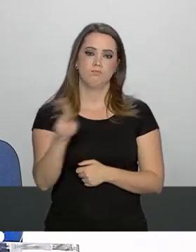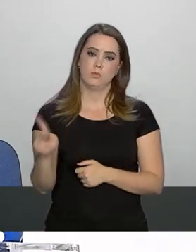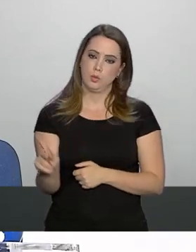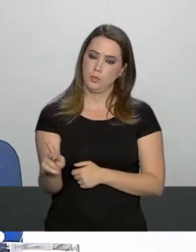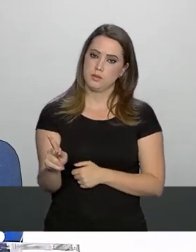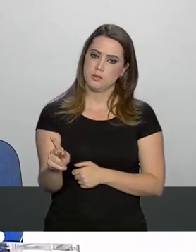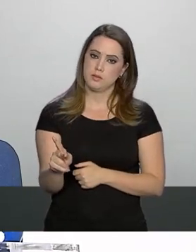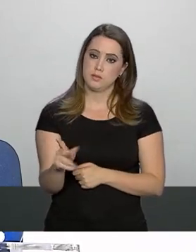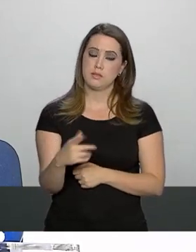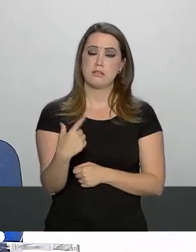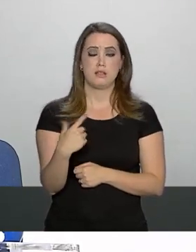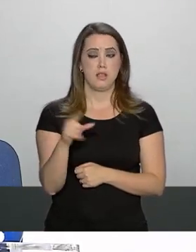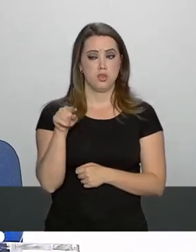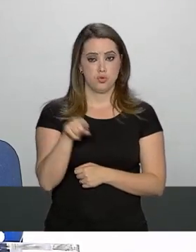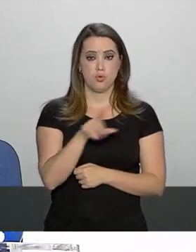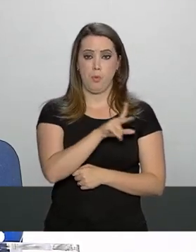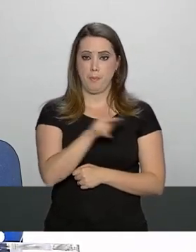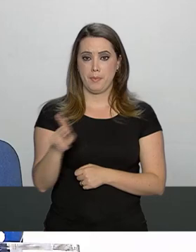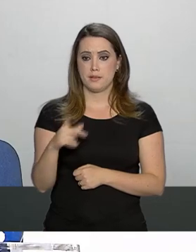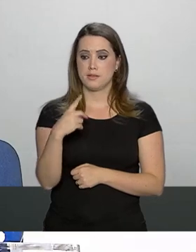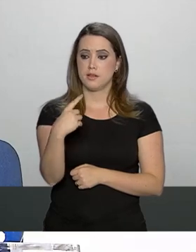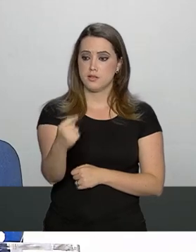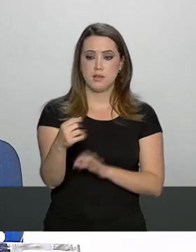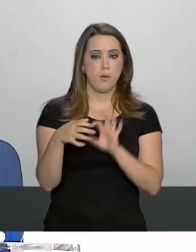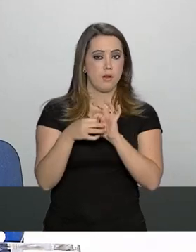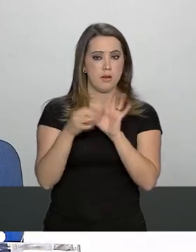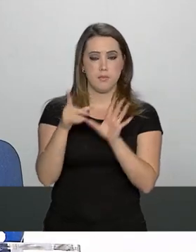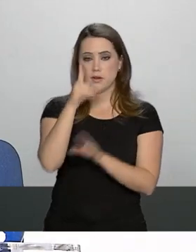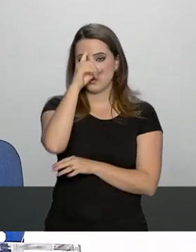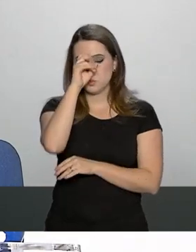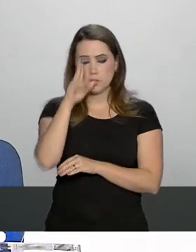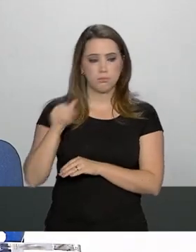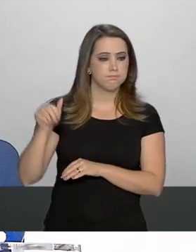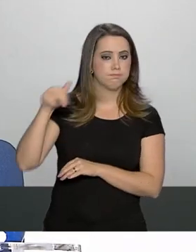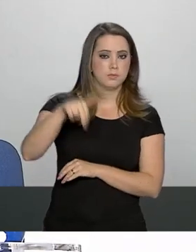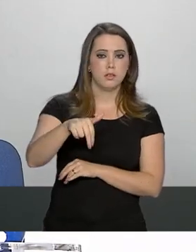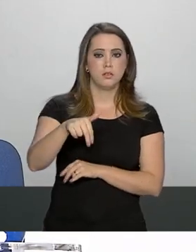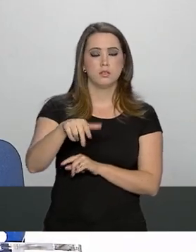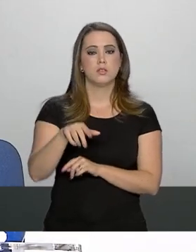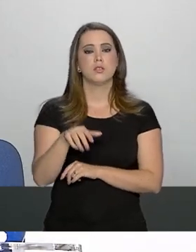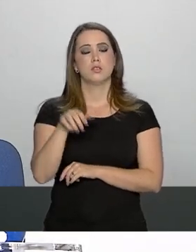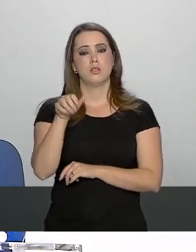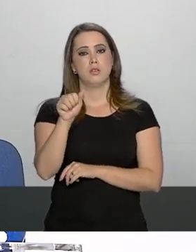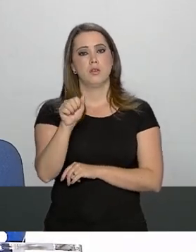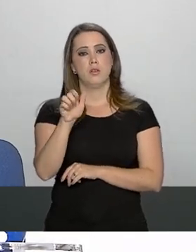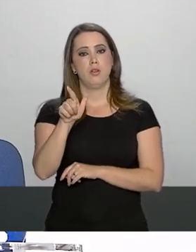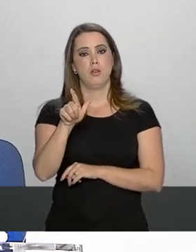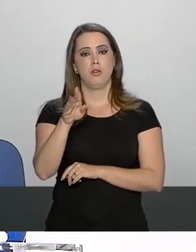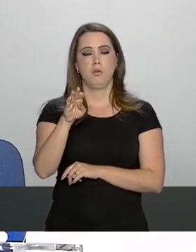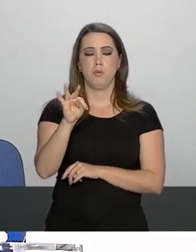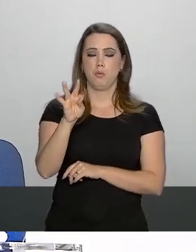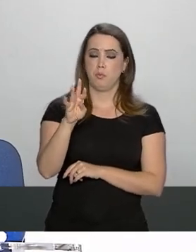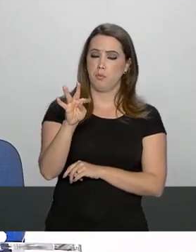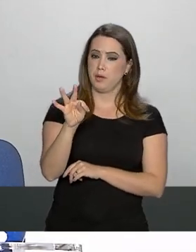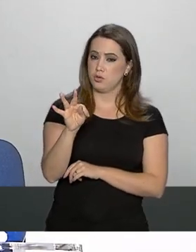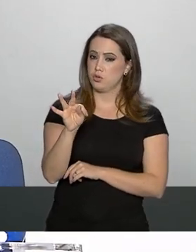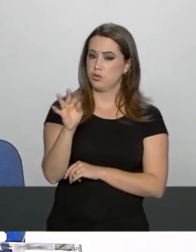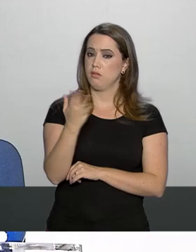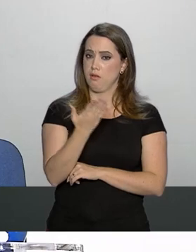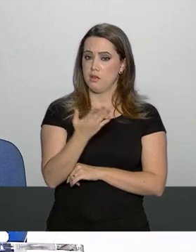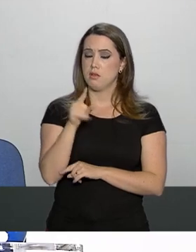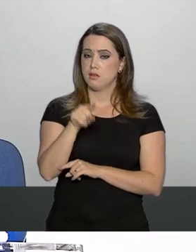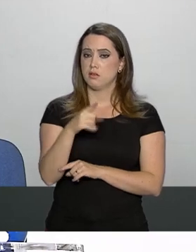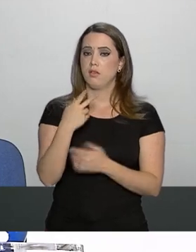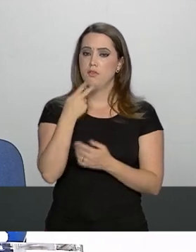e saindo, pronto, saindo pela porta da frente do Hospital Albert Einstein. Eu posso dizer para vocês,